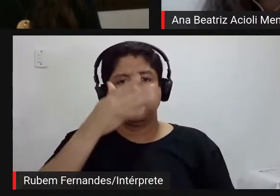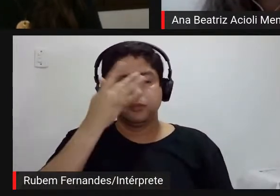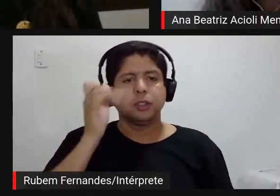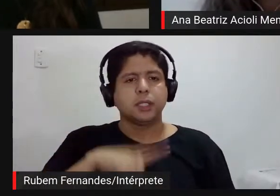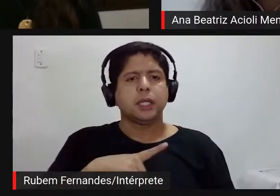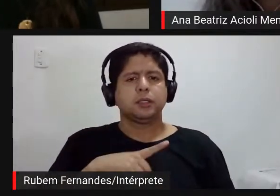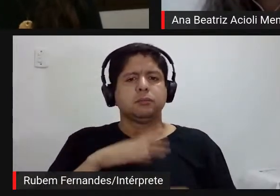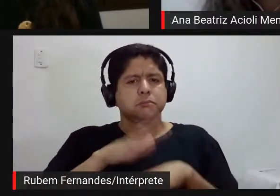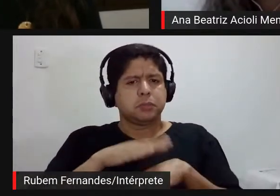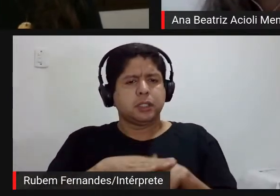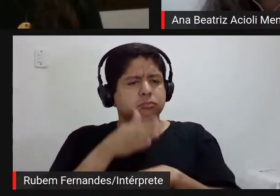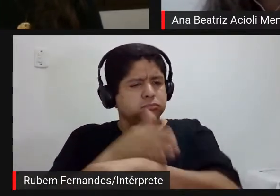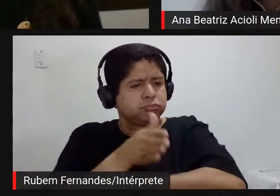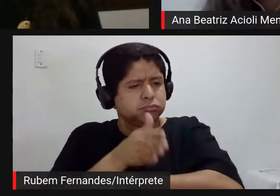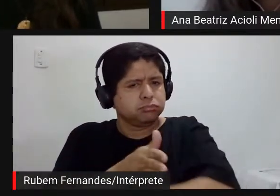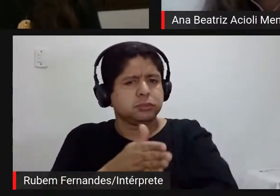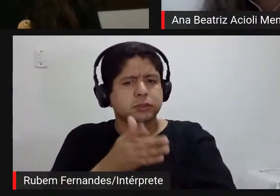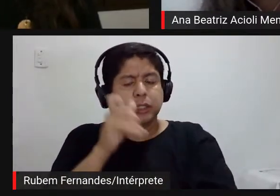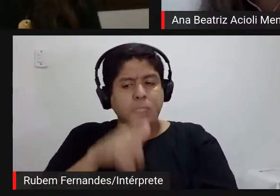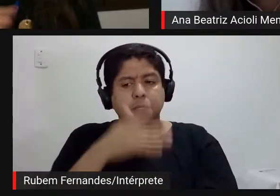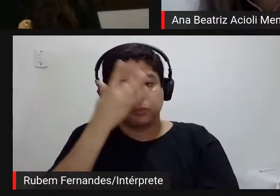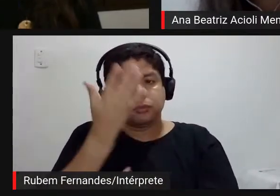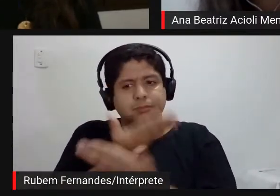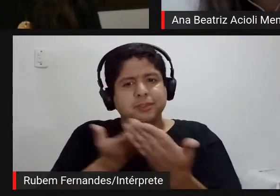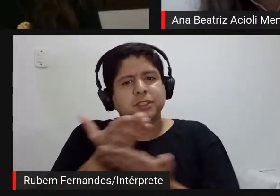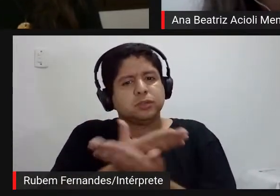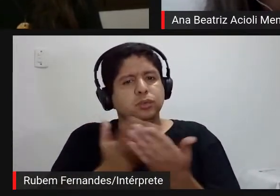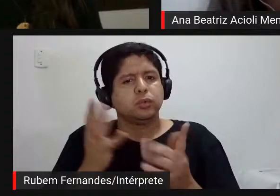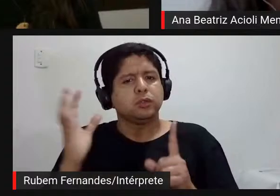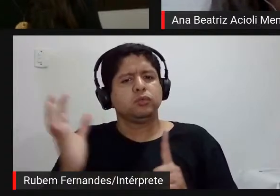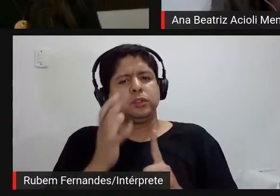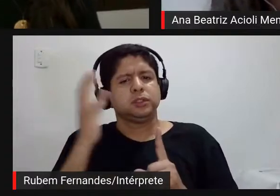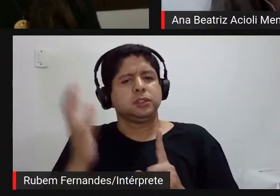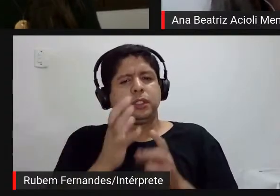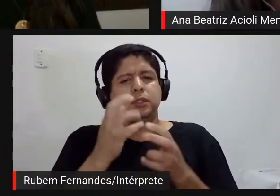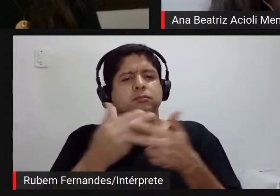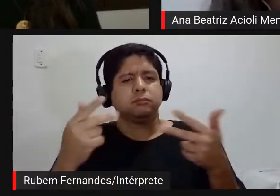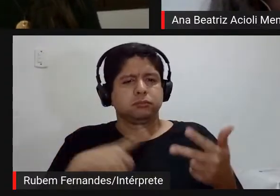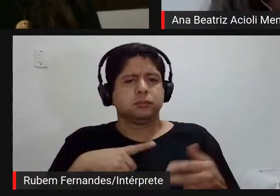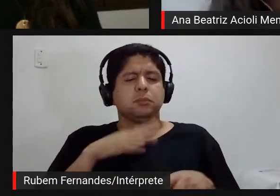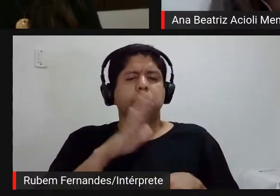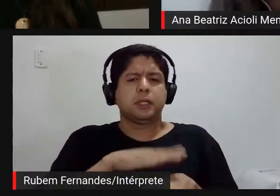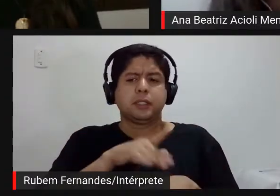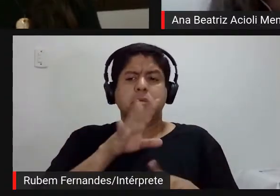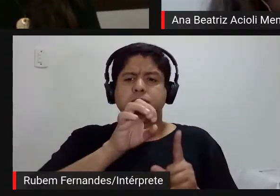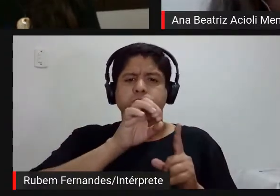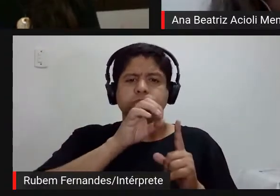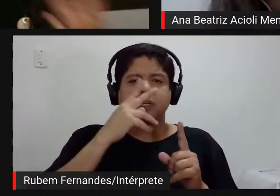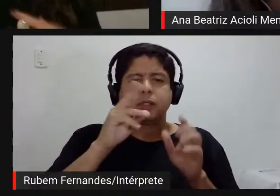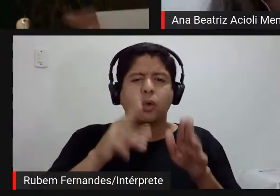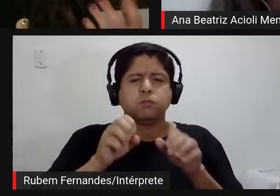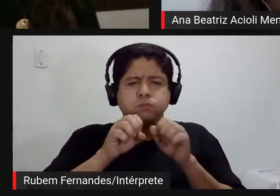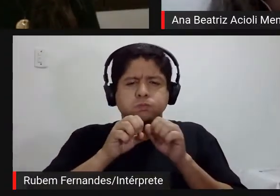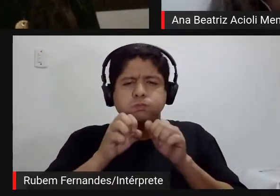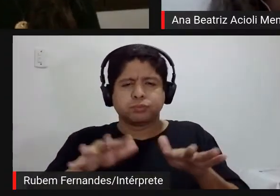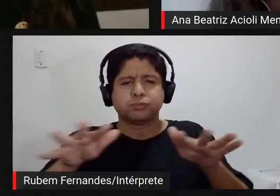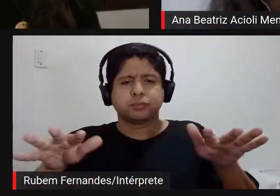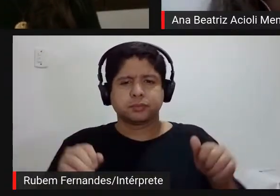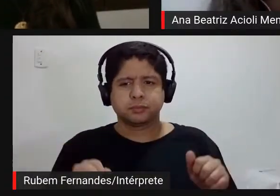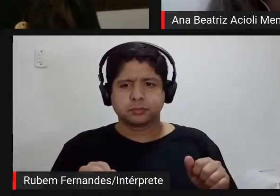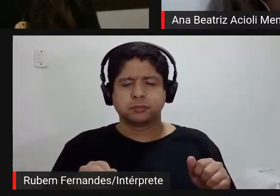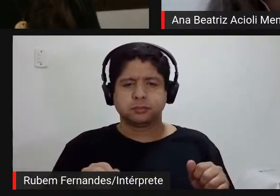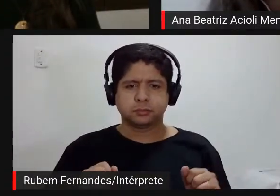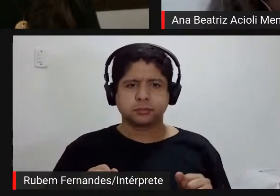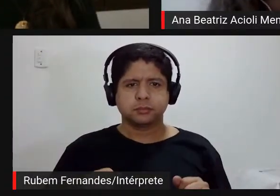também de alguma forma um mediador porque ele vai influenciar ali como aquilo tá sendo né digerido de alguma